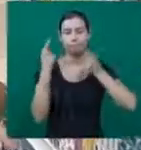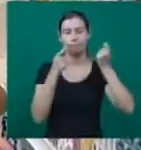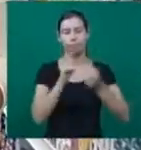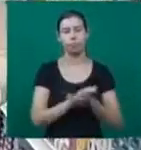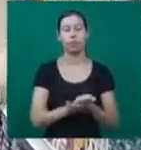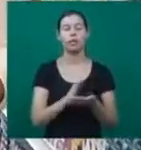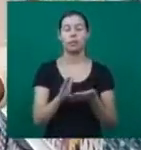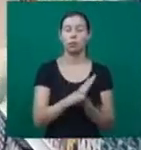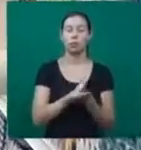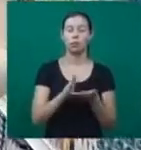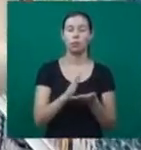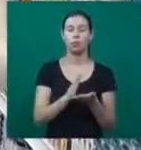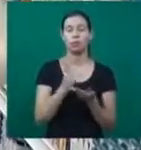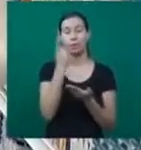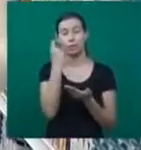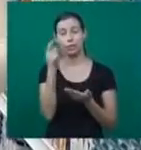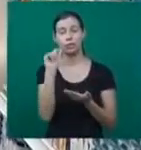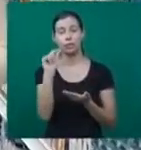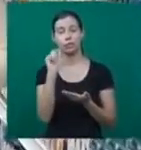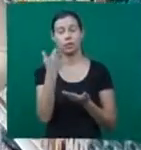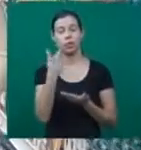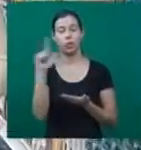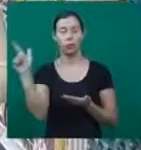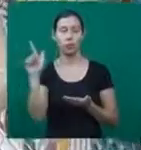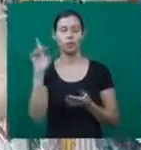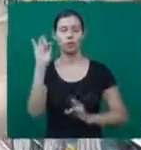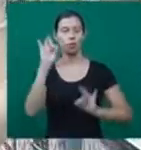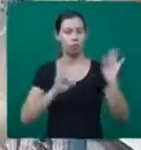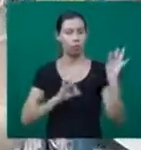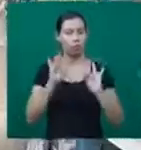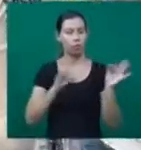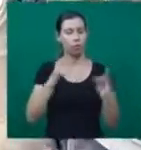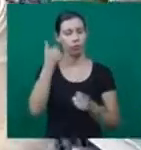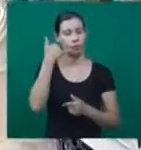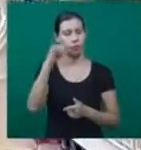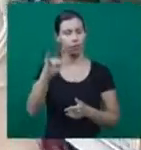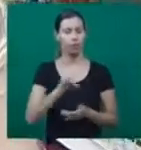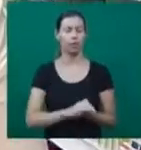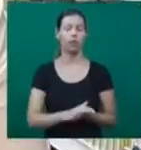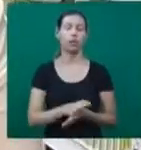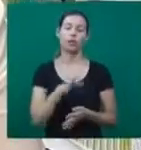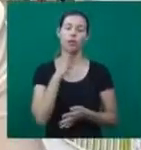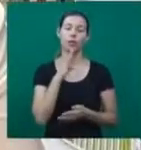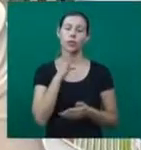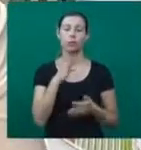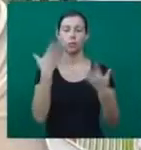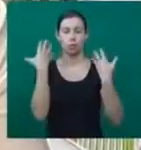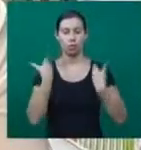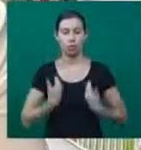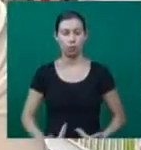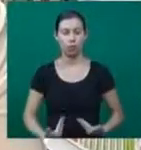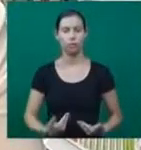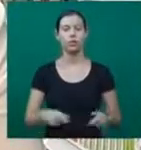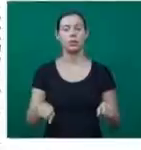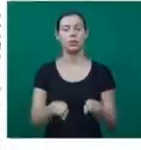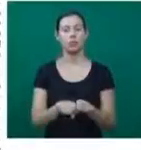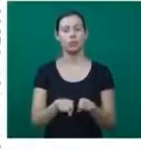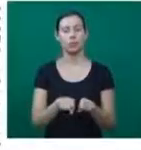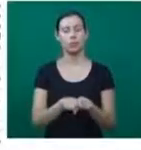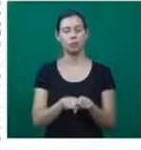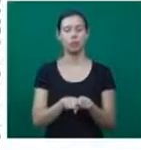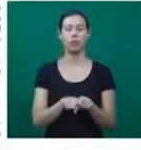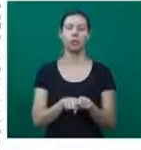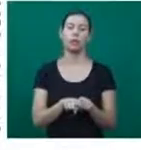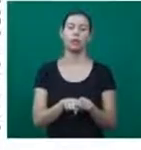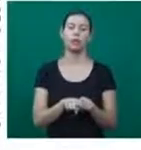alternativos, sem hormônios. O motivo? Conhecer melhor o próprio corpo e levar uma vida mais natural. Na